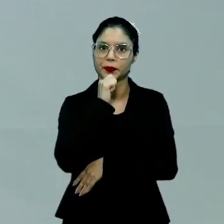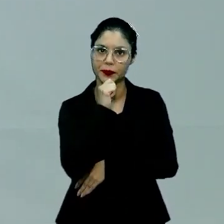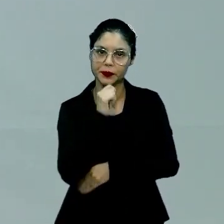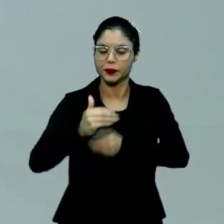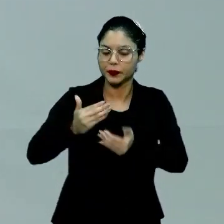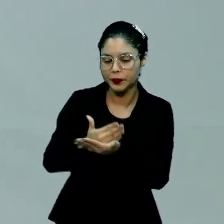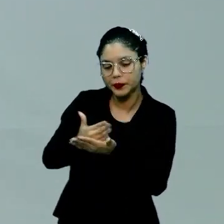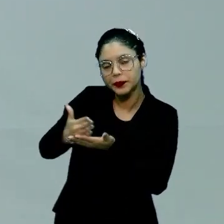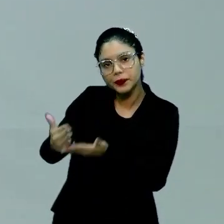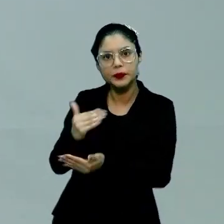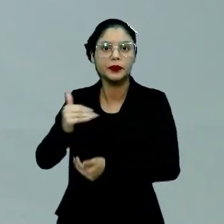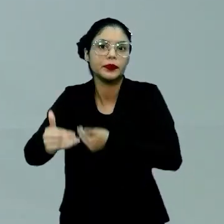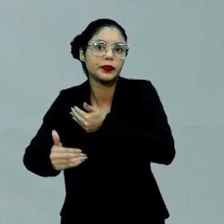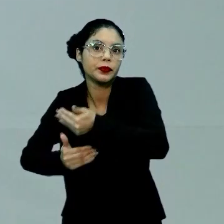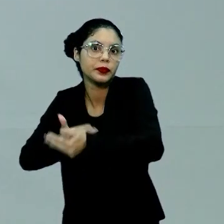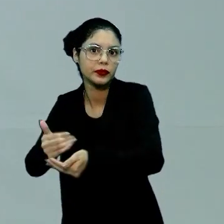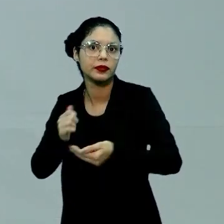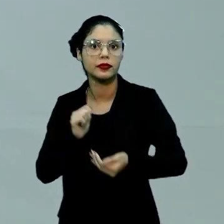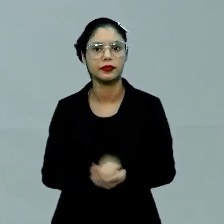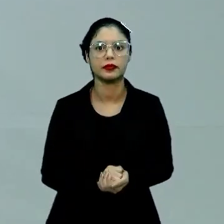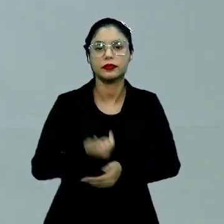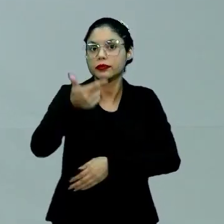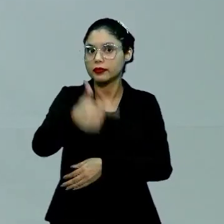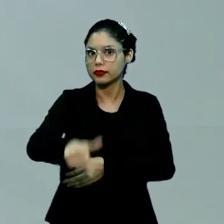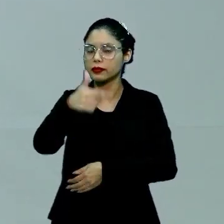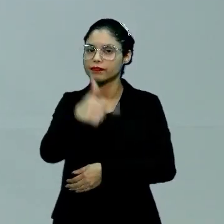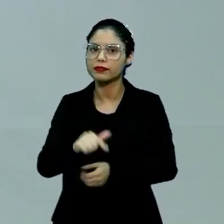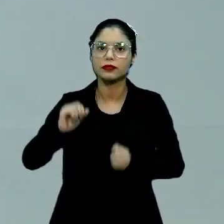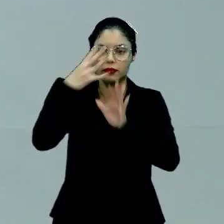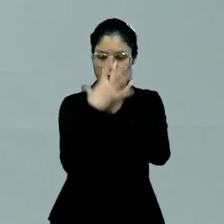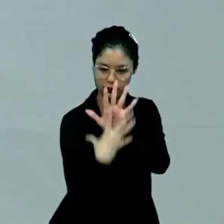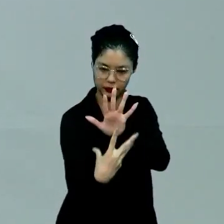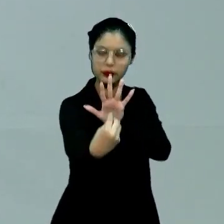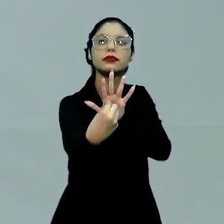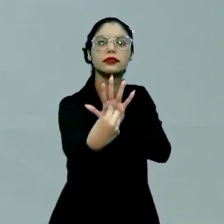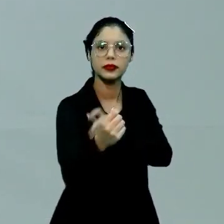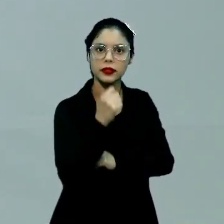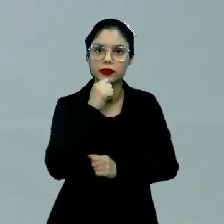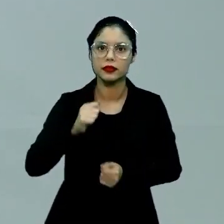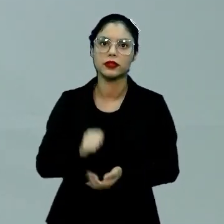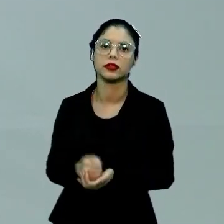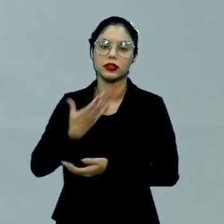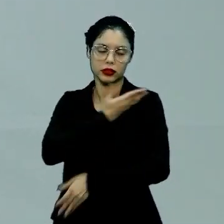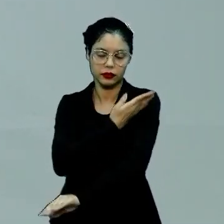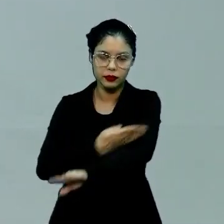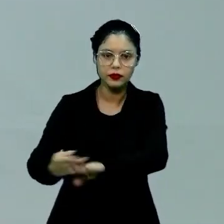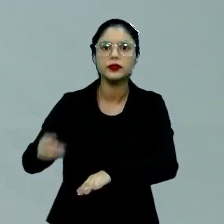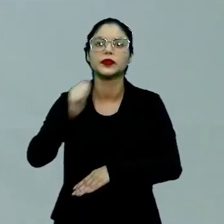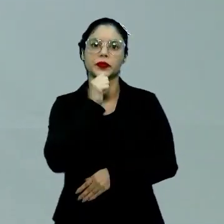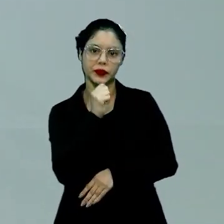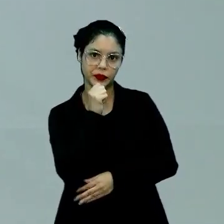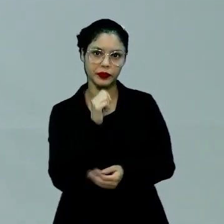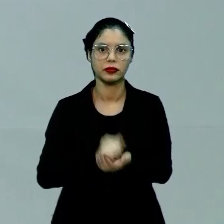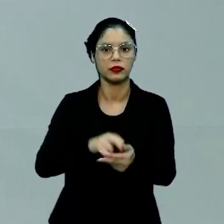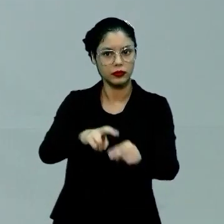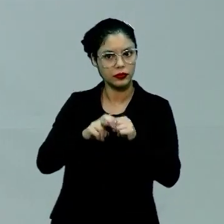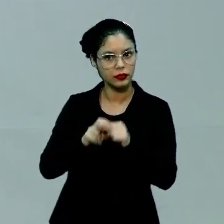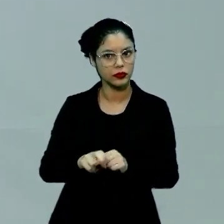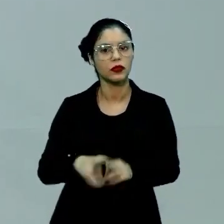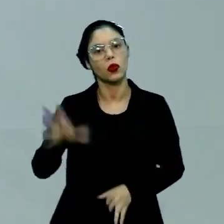começa a propagar e repetir, replicar aquele hábito, aquele costume. Por isso que é